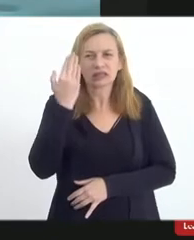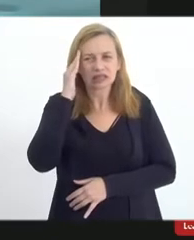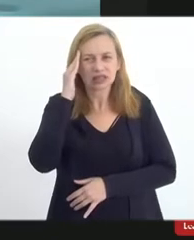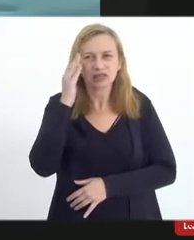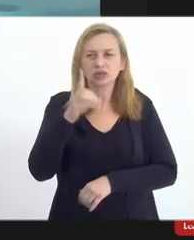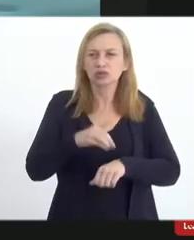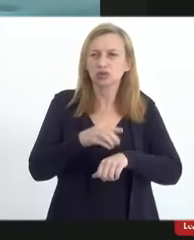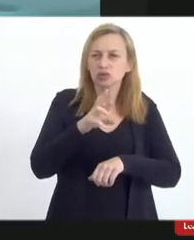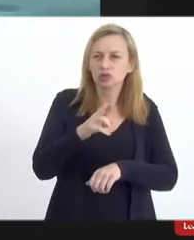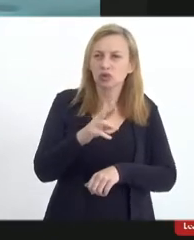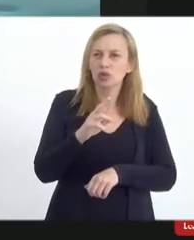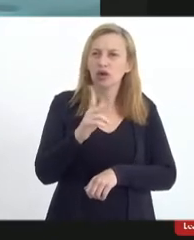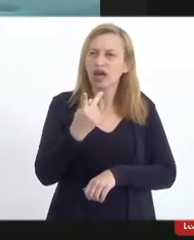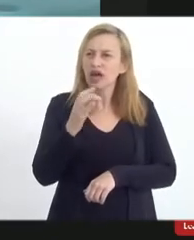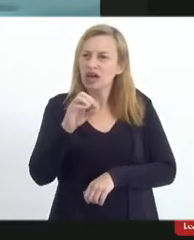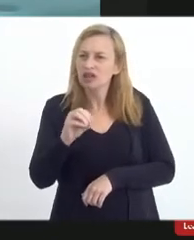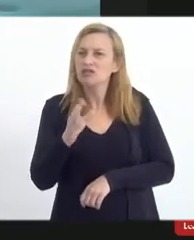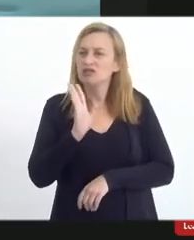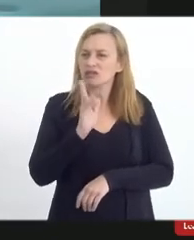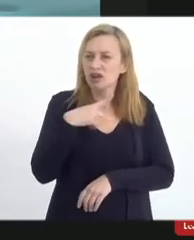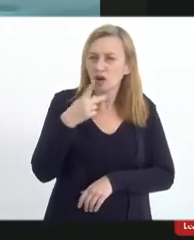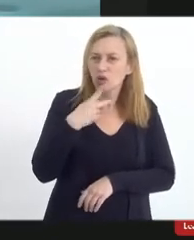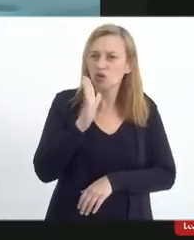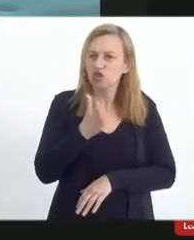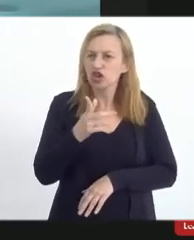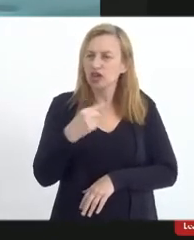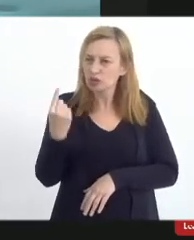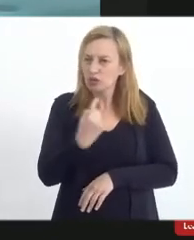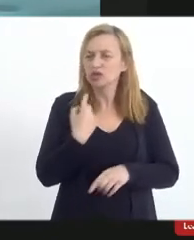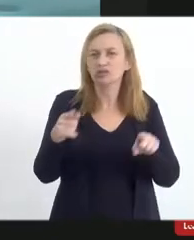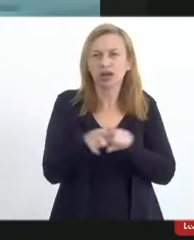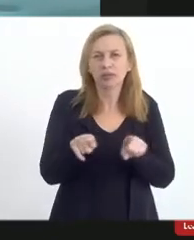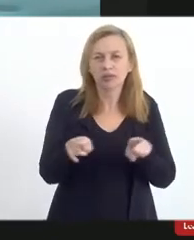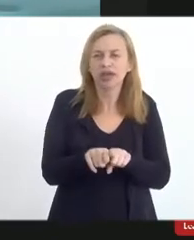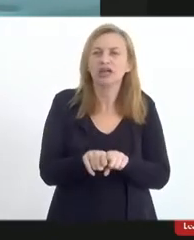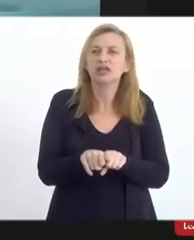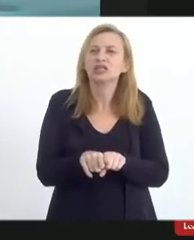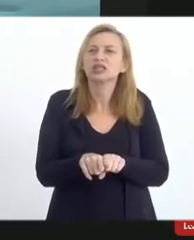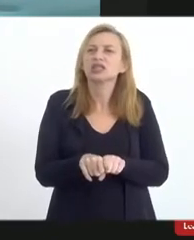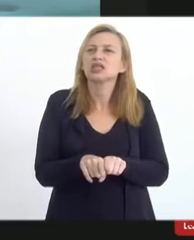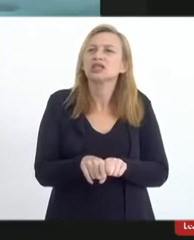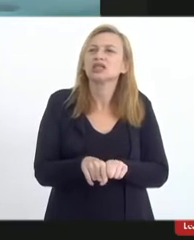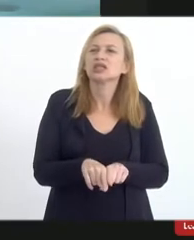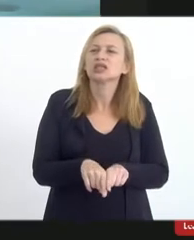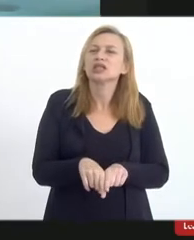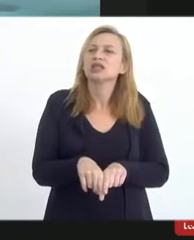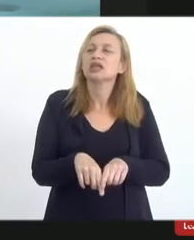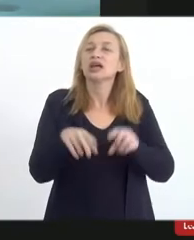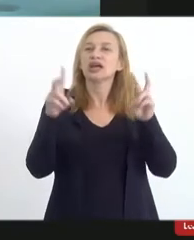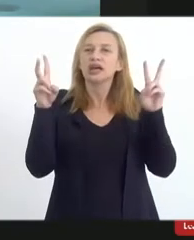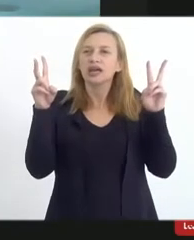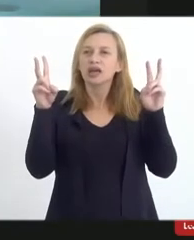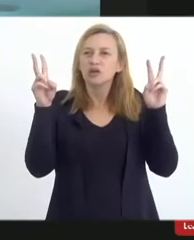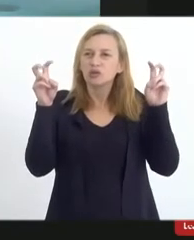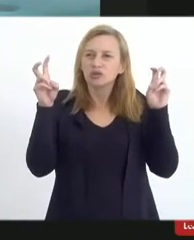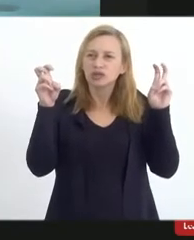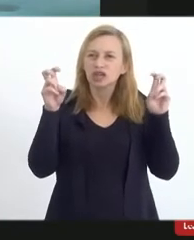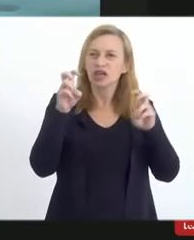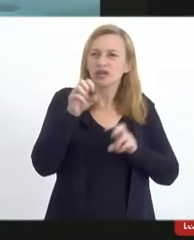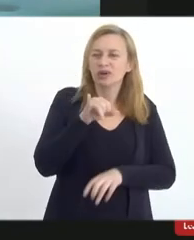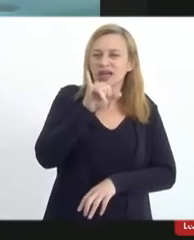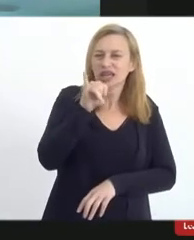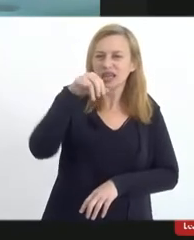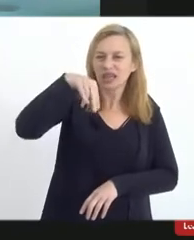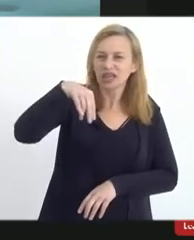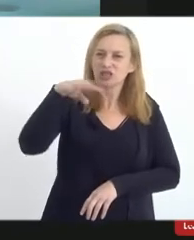que o doutor Edio colocou, que já é um entendimento nosso, de que o termo intolerância religiosa é sutil